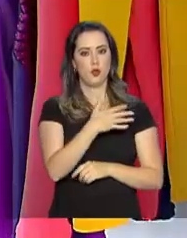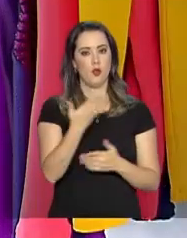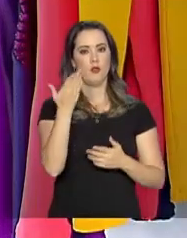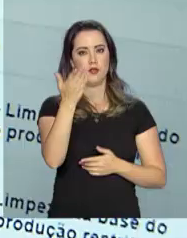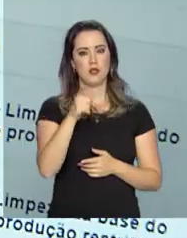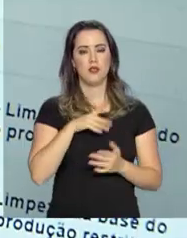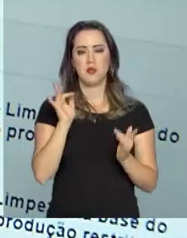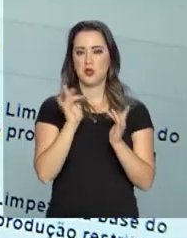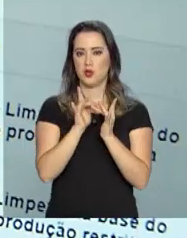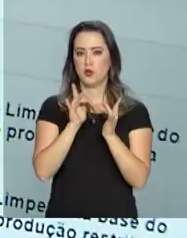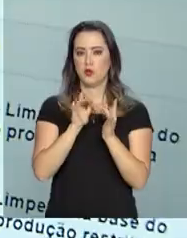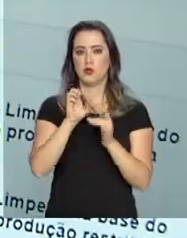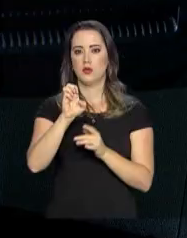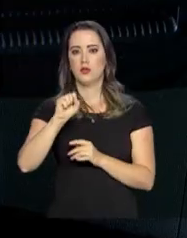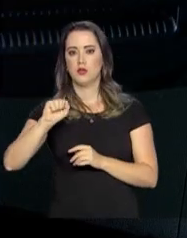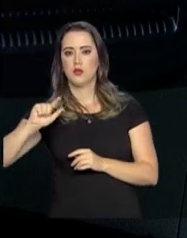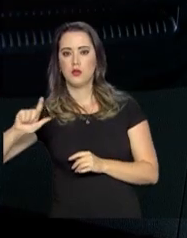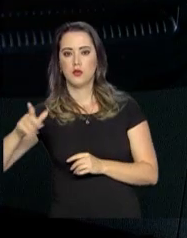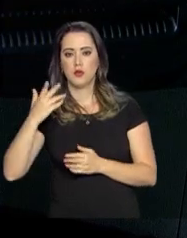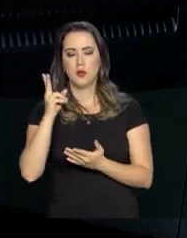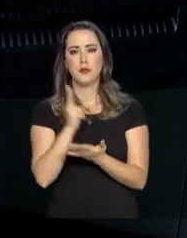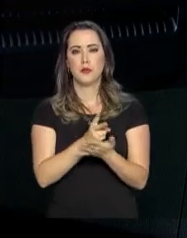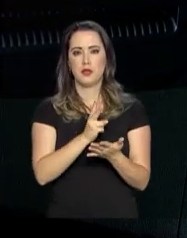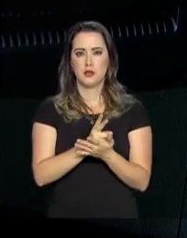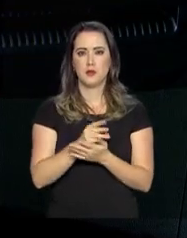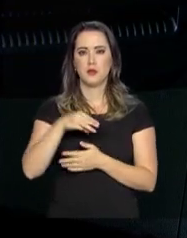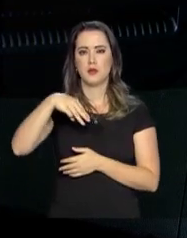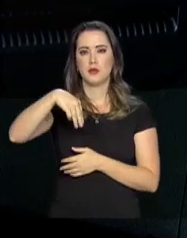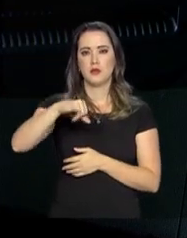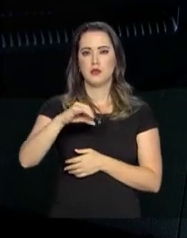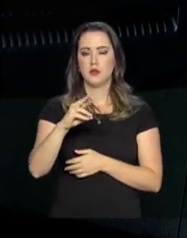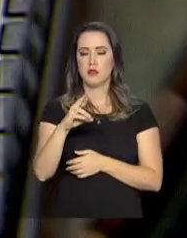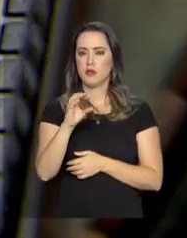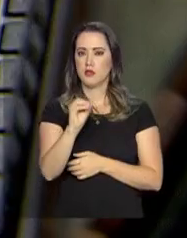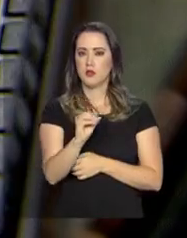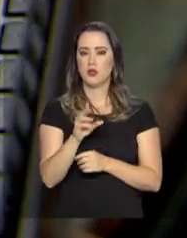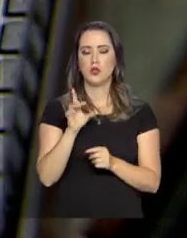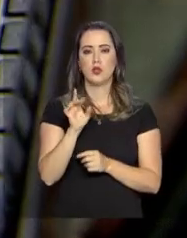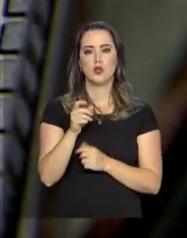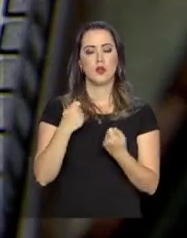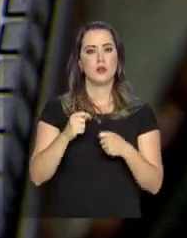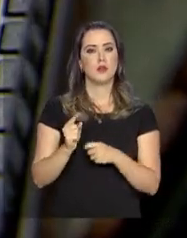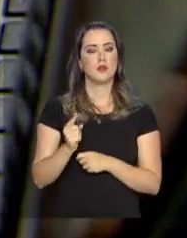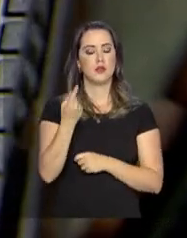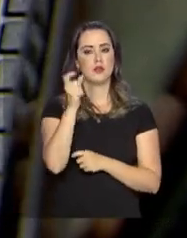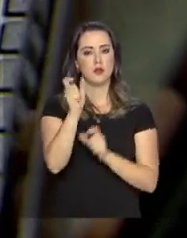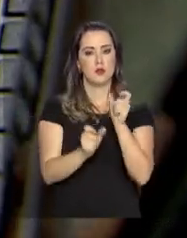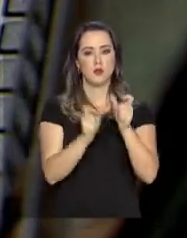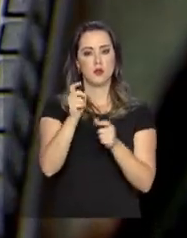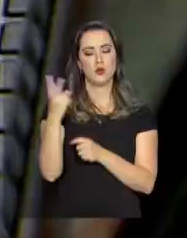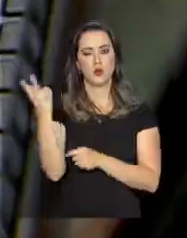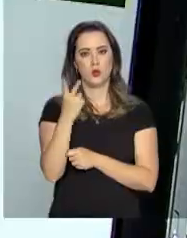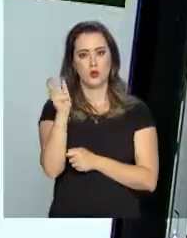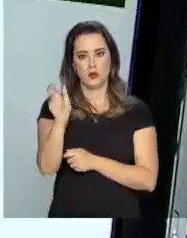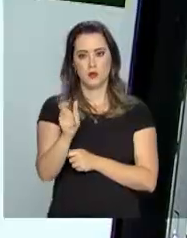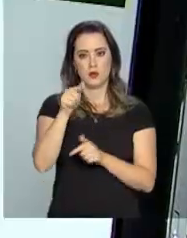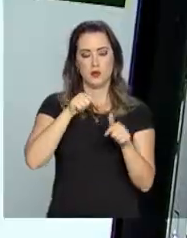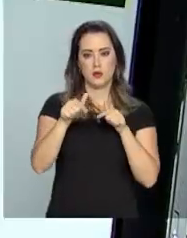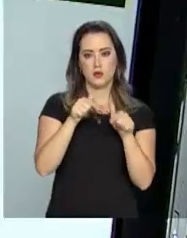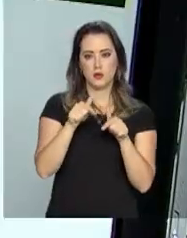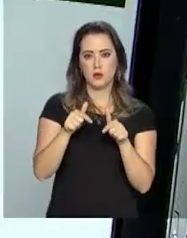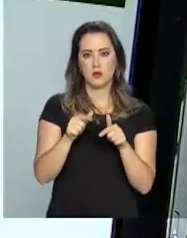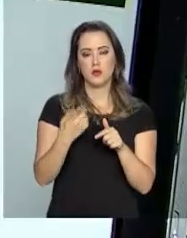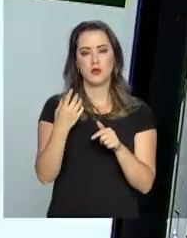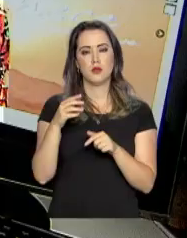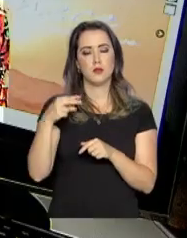também já aderiu ao I-Social. Apesar de ser microempreendedor e só precisar incluir as informações das duas funcionárias no sistema